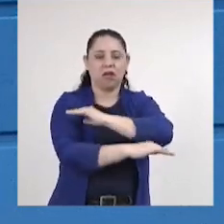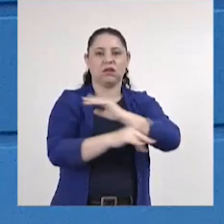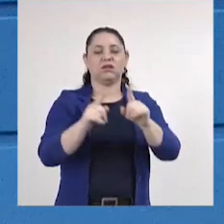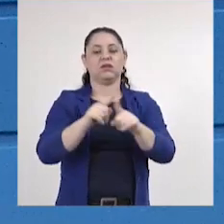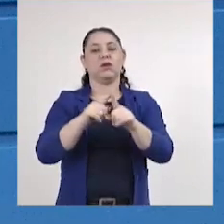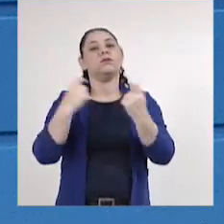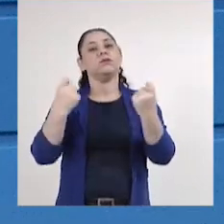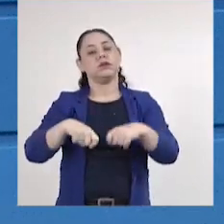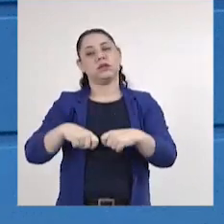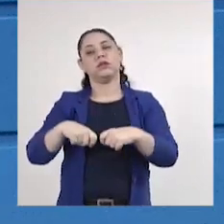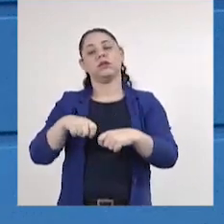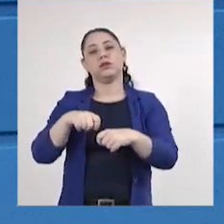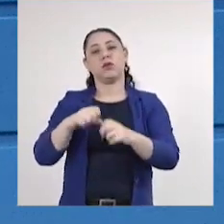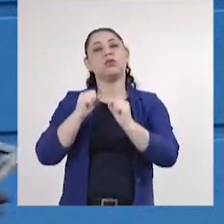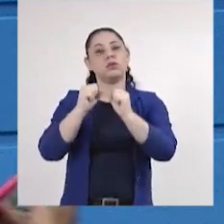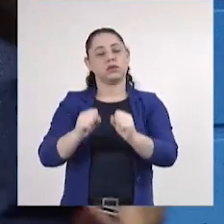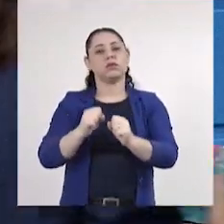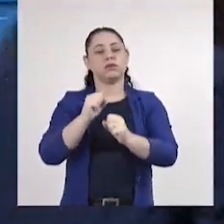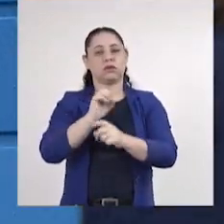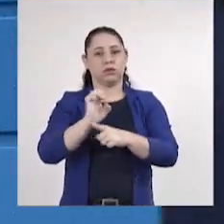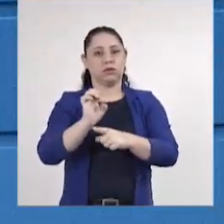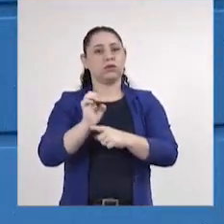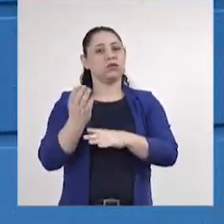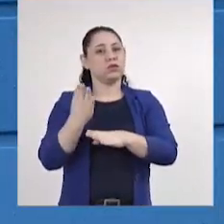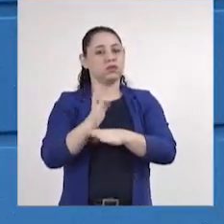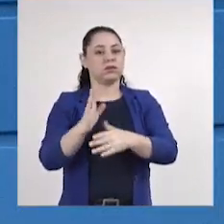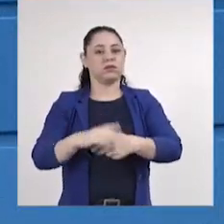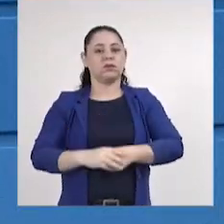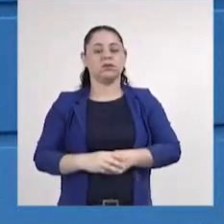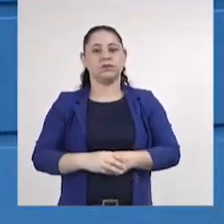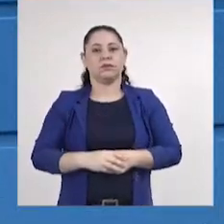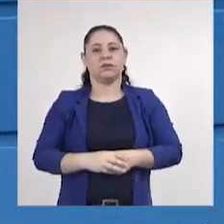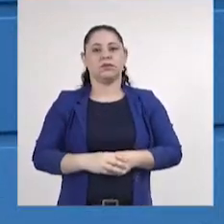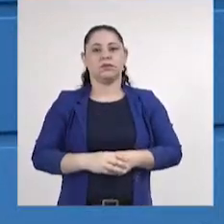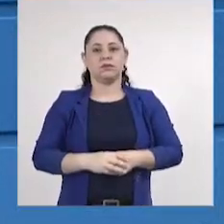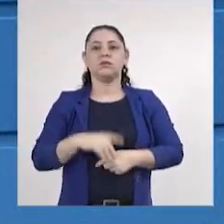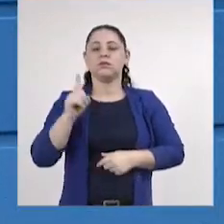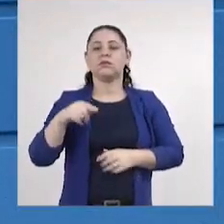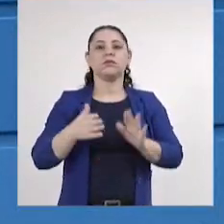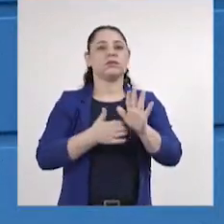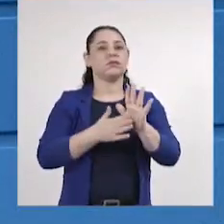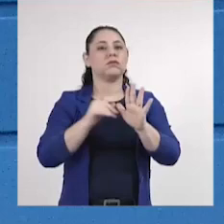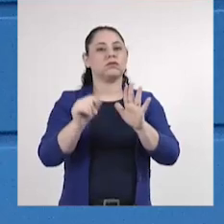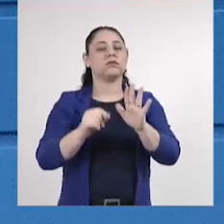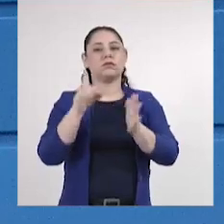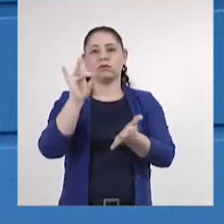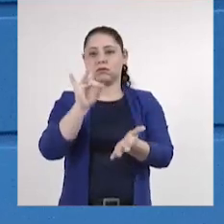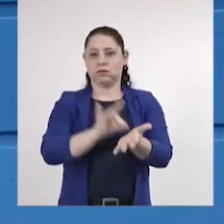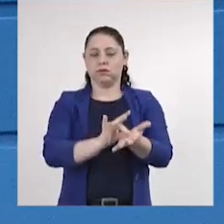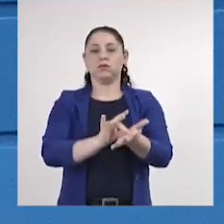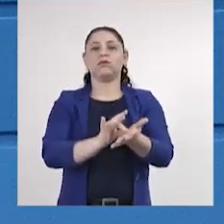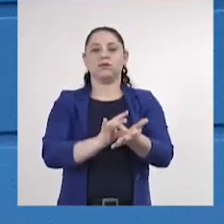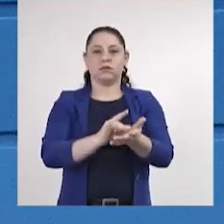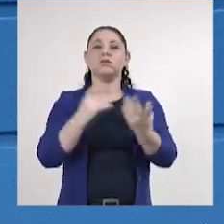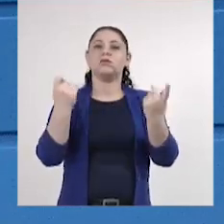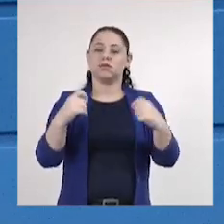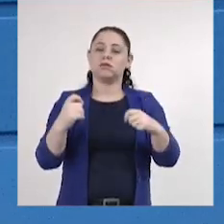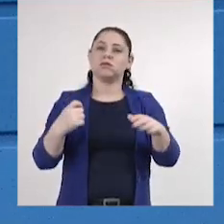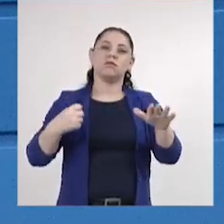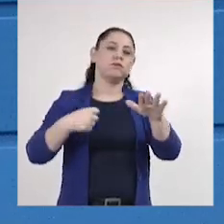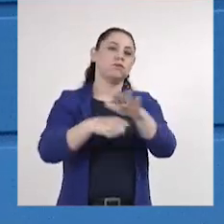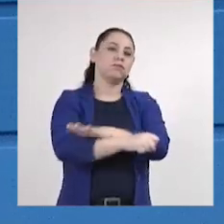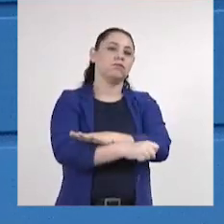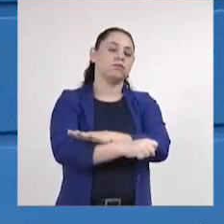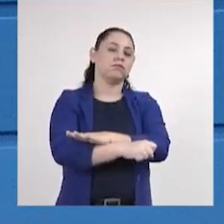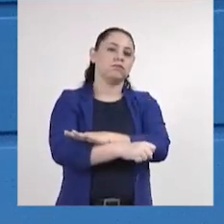intervenção do Poder Público Estadual. Essa, presidente, é mais uma das iniciativas que, na realidade, tem que ser inserida